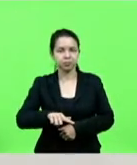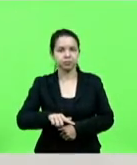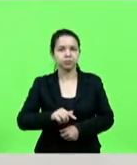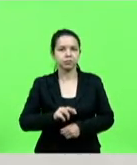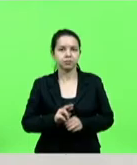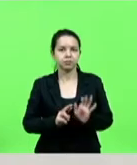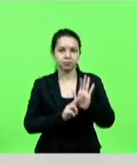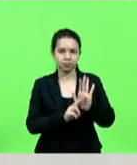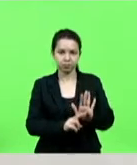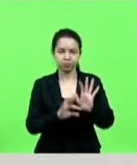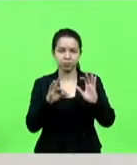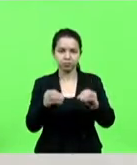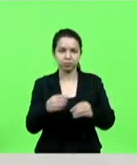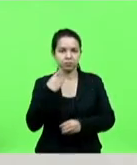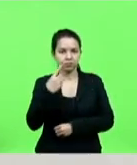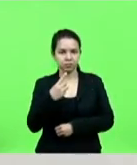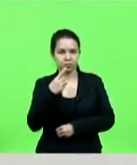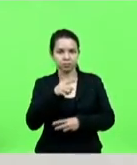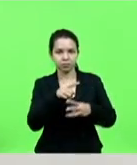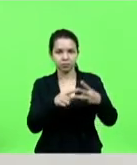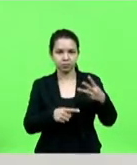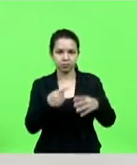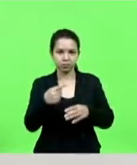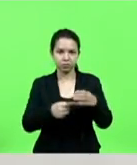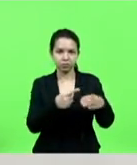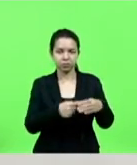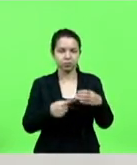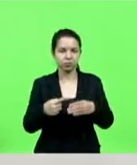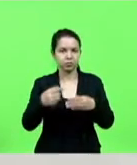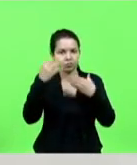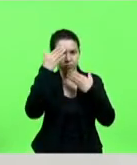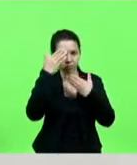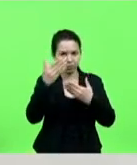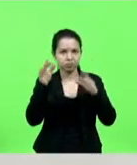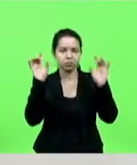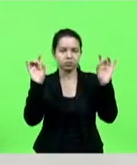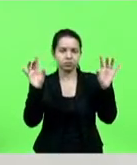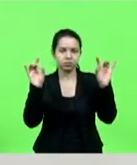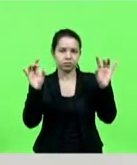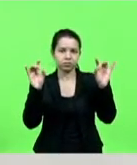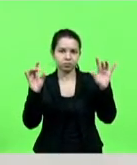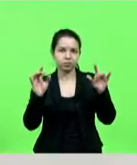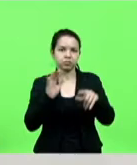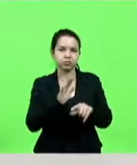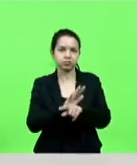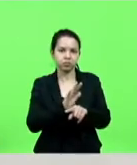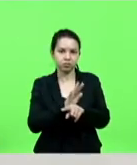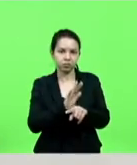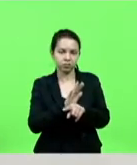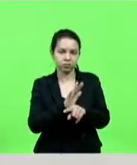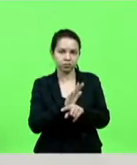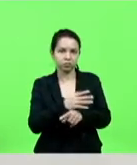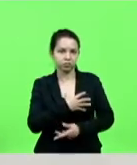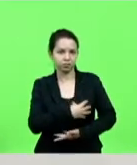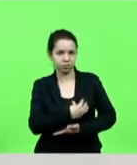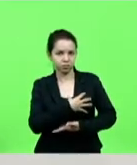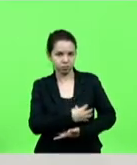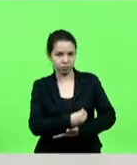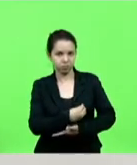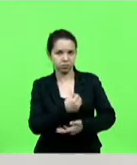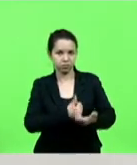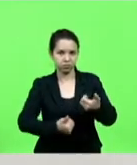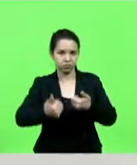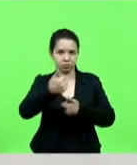todos os deputados de todas as três comissões, um agradecimento especial por terem ajudado as lactantes a entrar nesse rol de